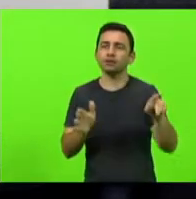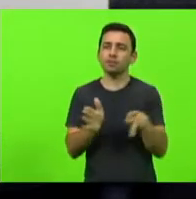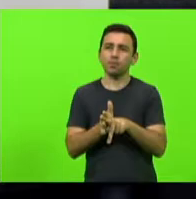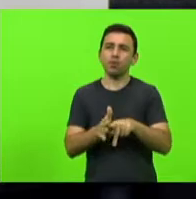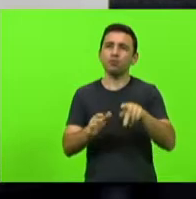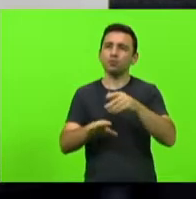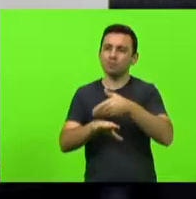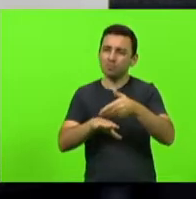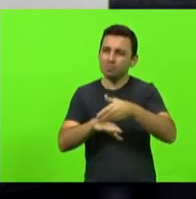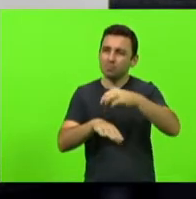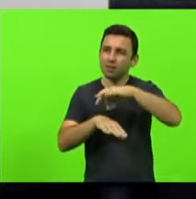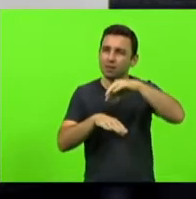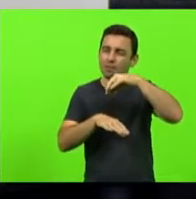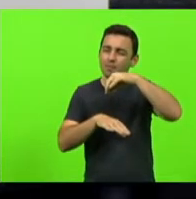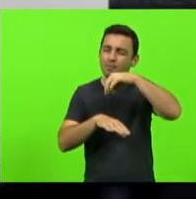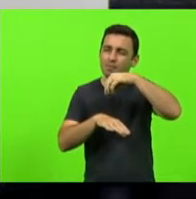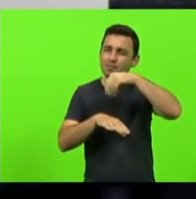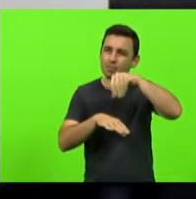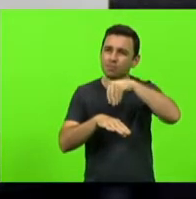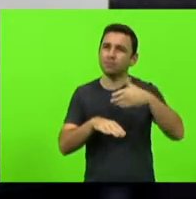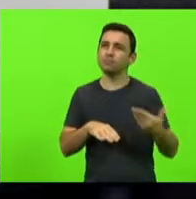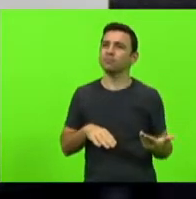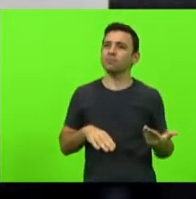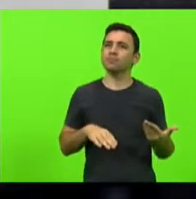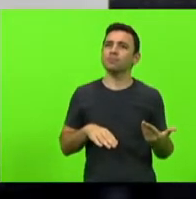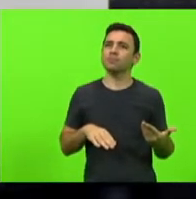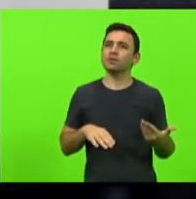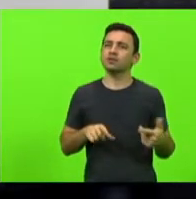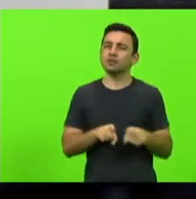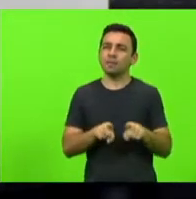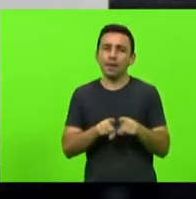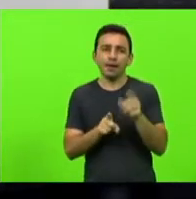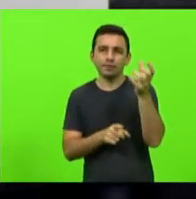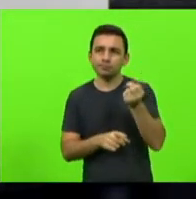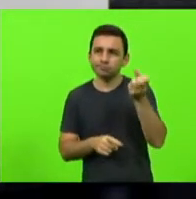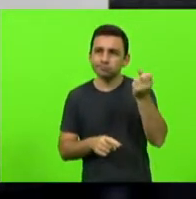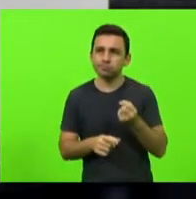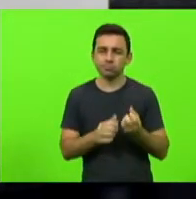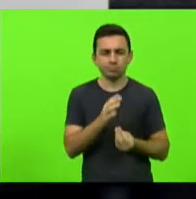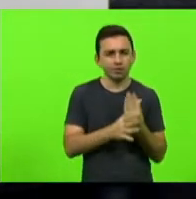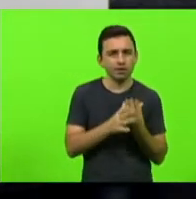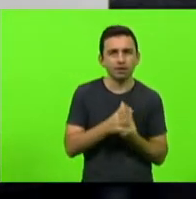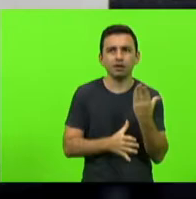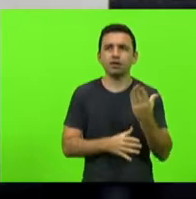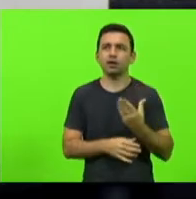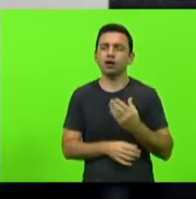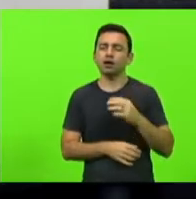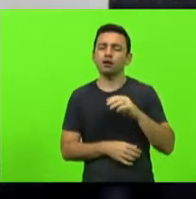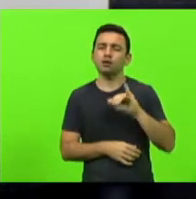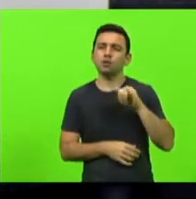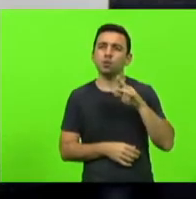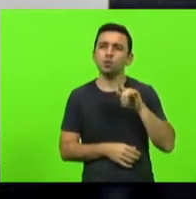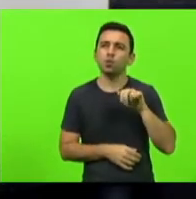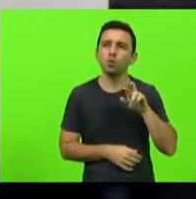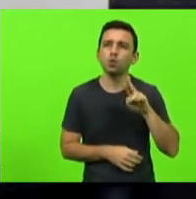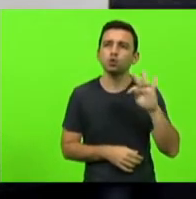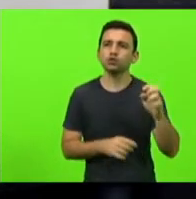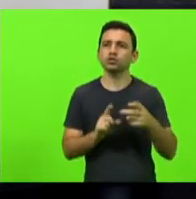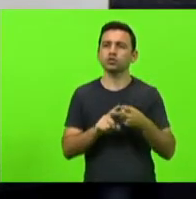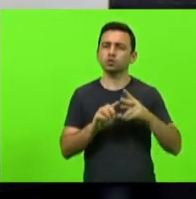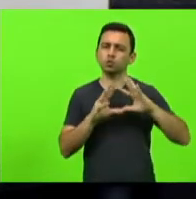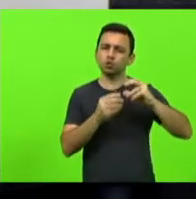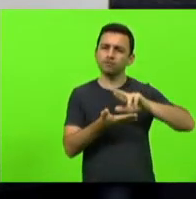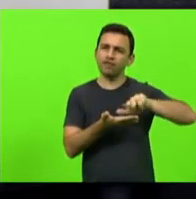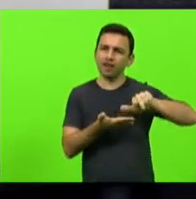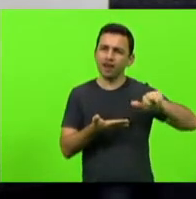as nossas indústrias de laticínio produtoras de iogurte de todos os derivados do leite que precisam